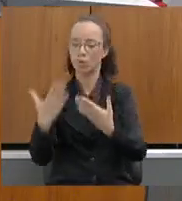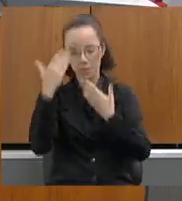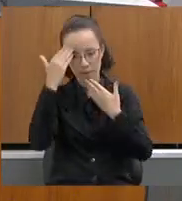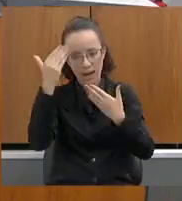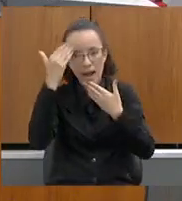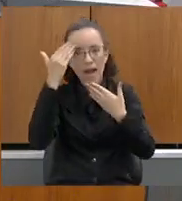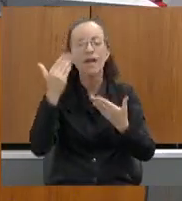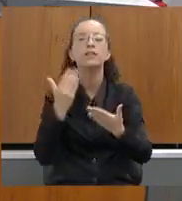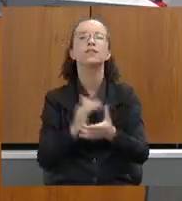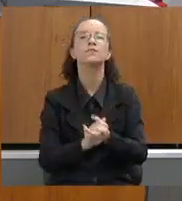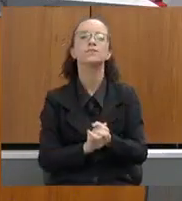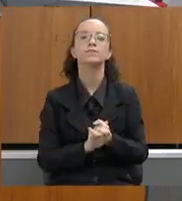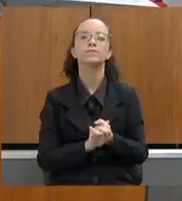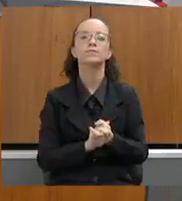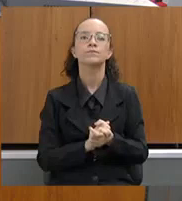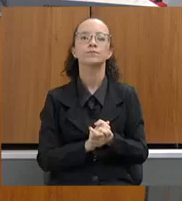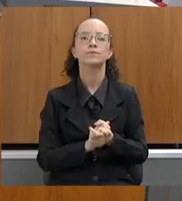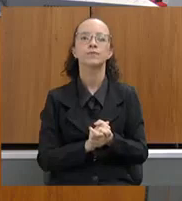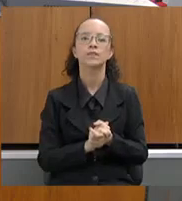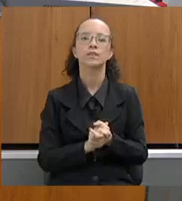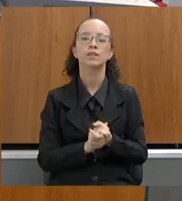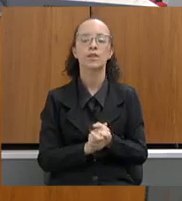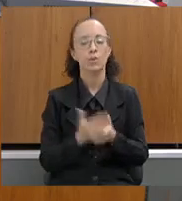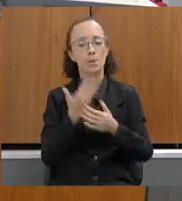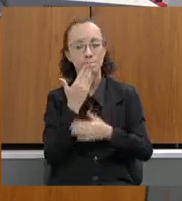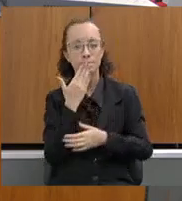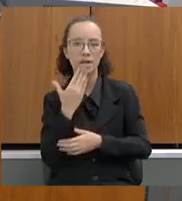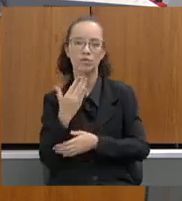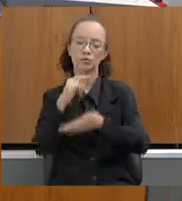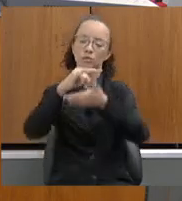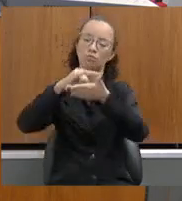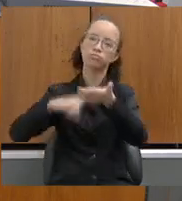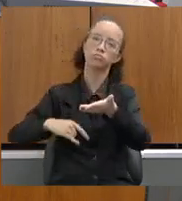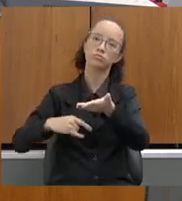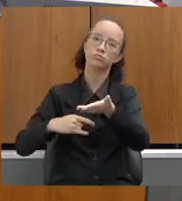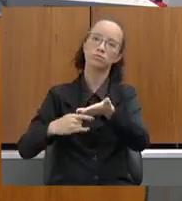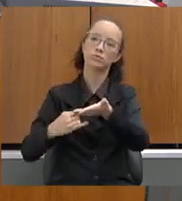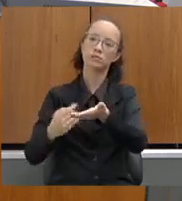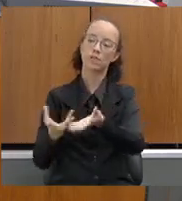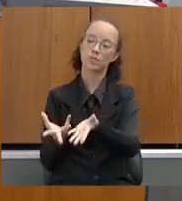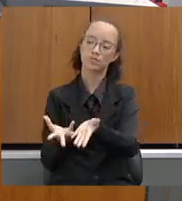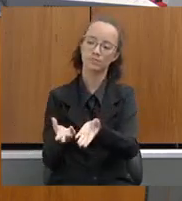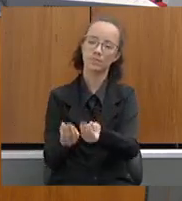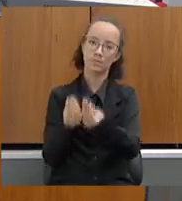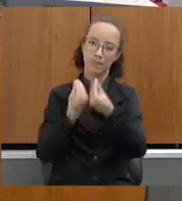fazer aqui, eu peço para que traga aqui os requerimentos para que nós possamos fazer aqui as análises.